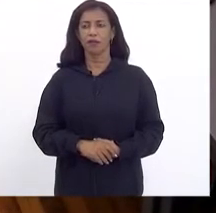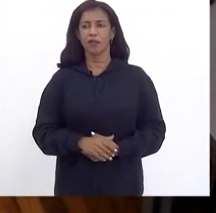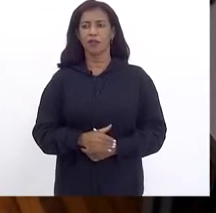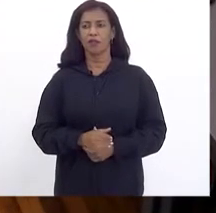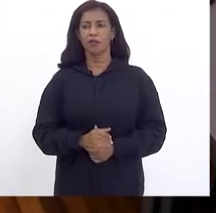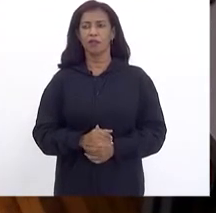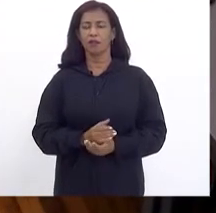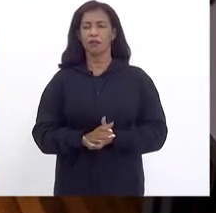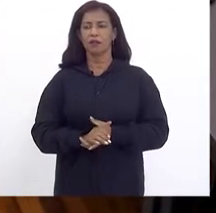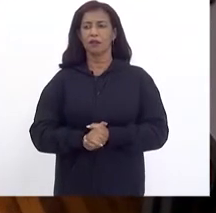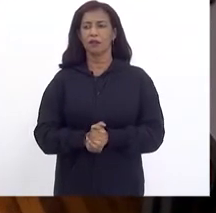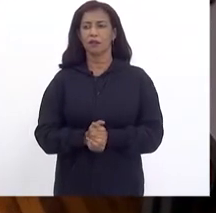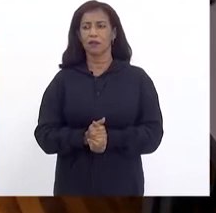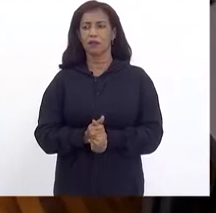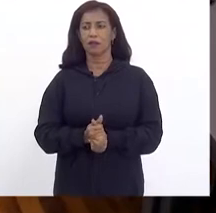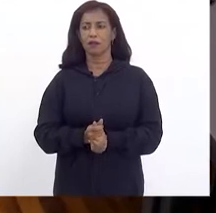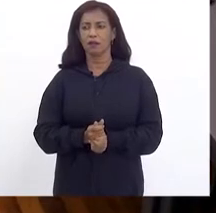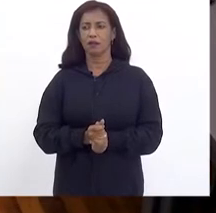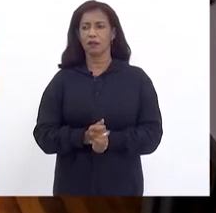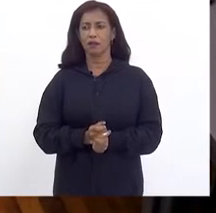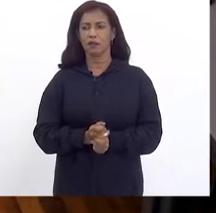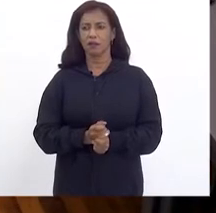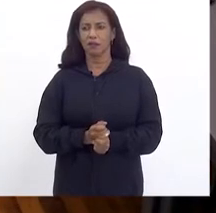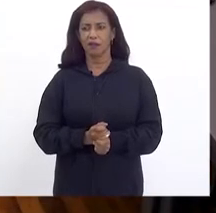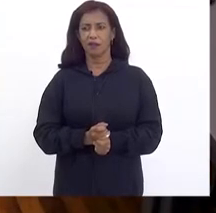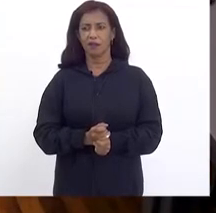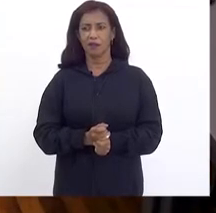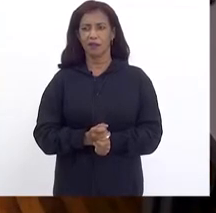Eu acho que a gente pode Posso fazer uma observação